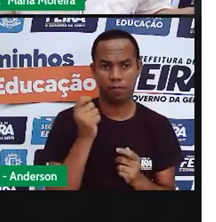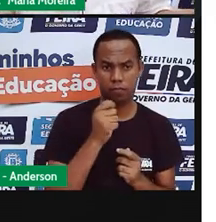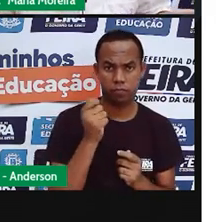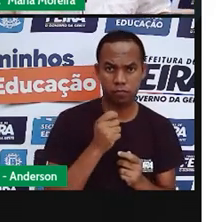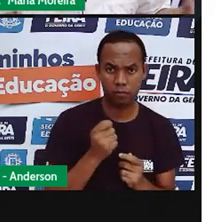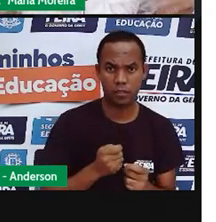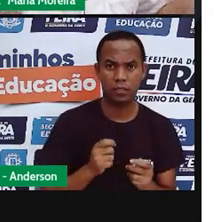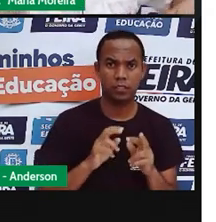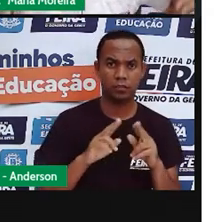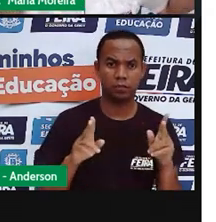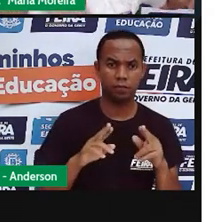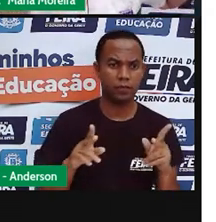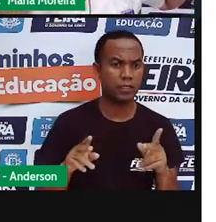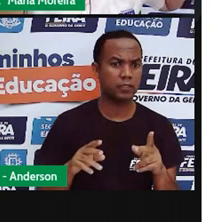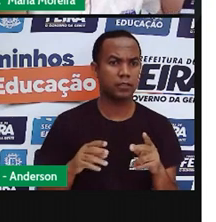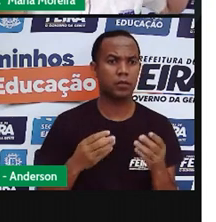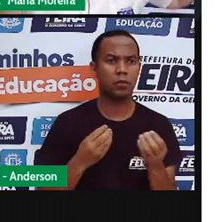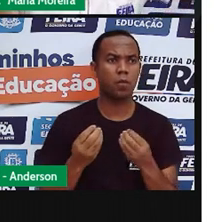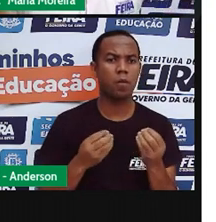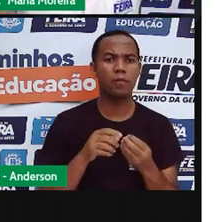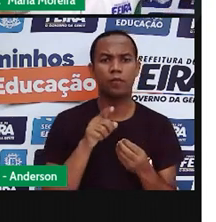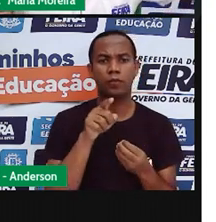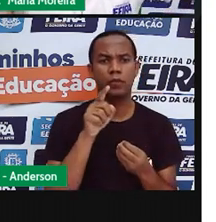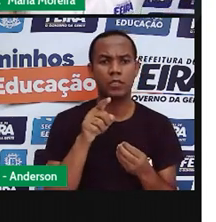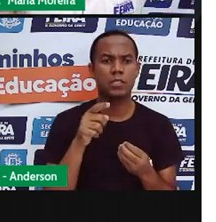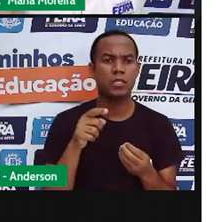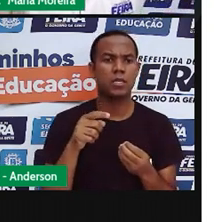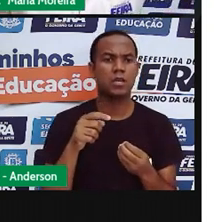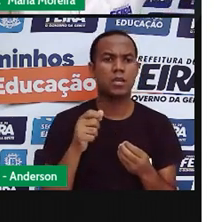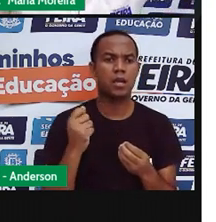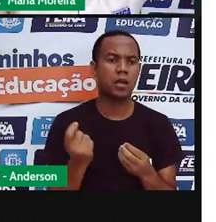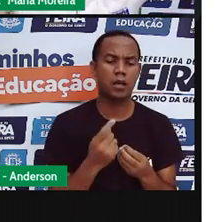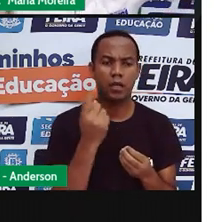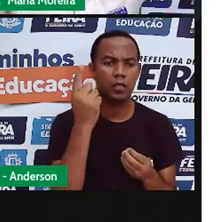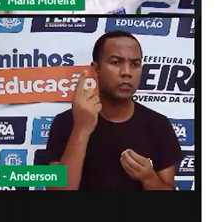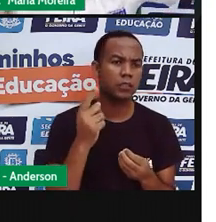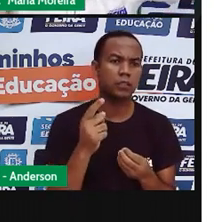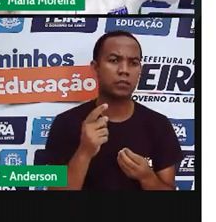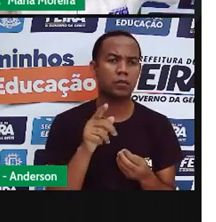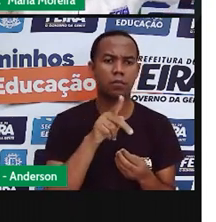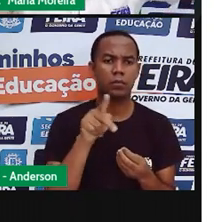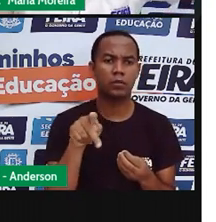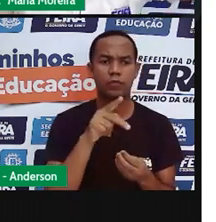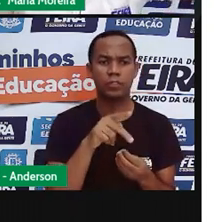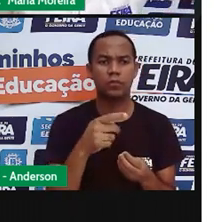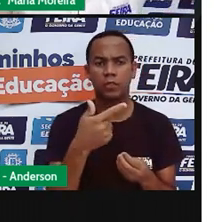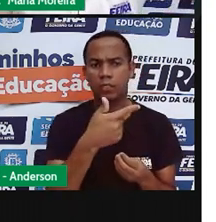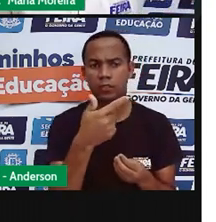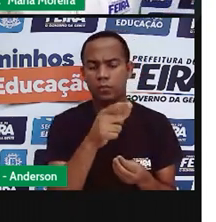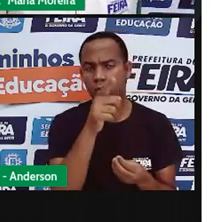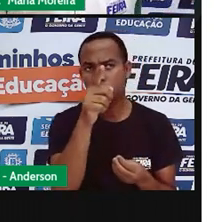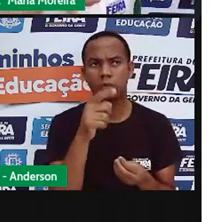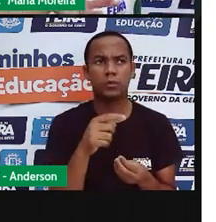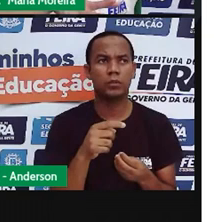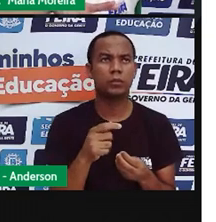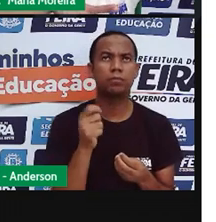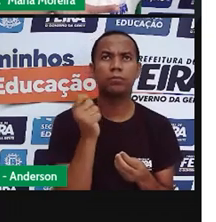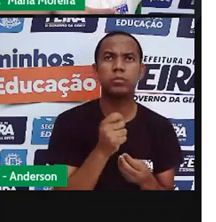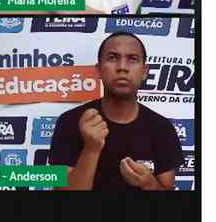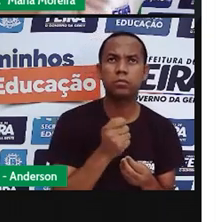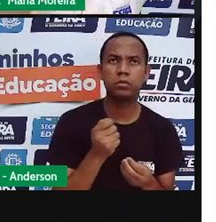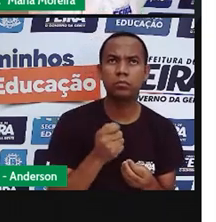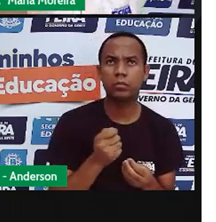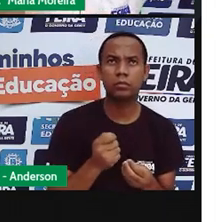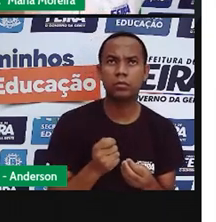pipas, né? Você, eu vou imaginar, eu, Anderson, Proélida, que é do segundo ano, né? Se a gente tá empinando